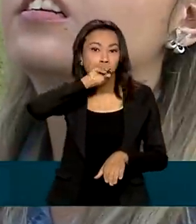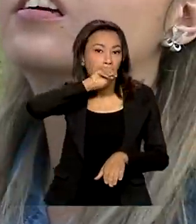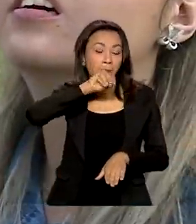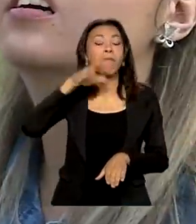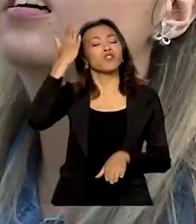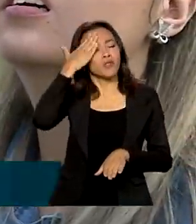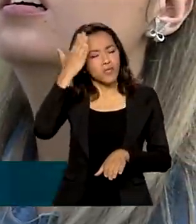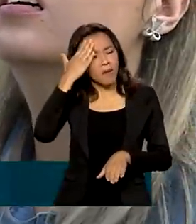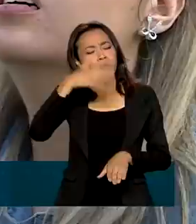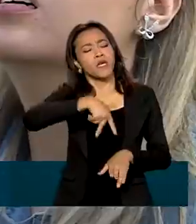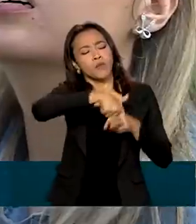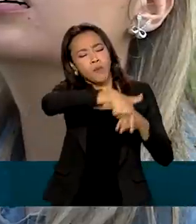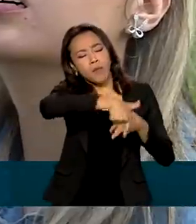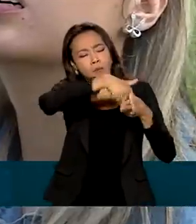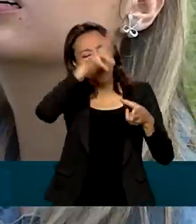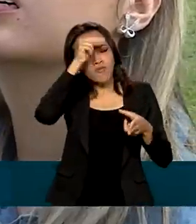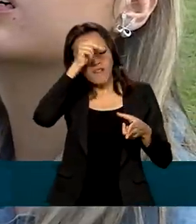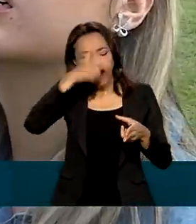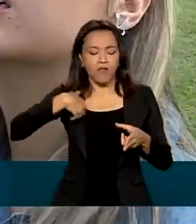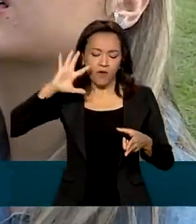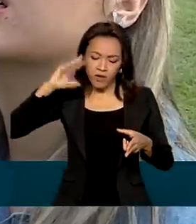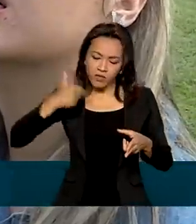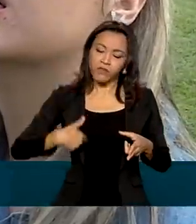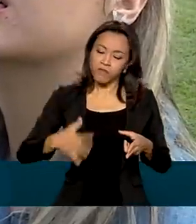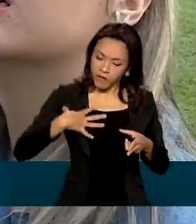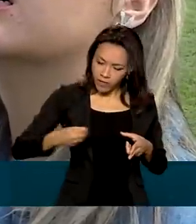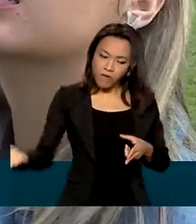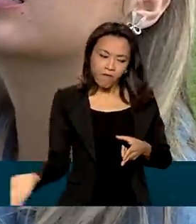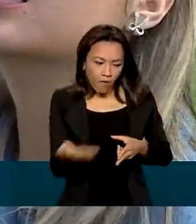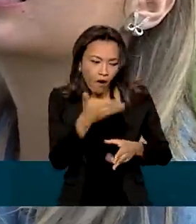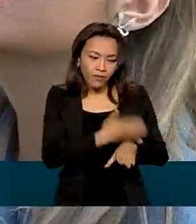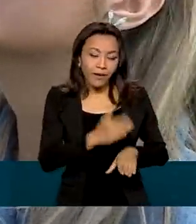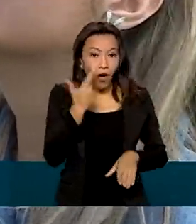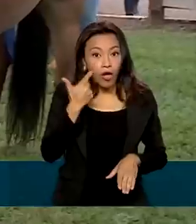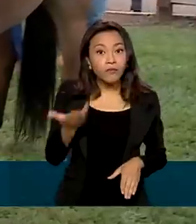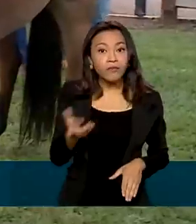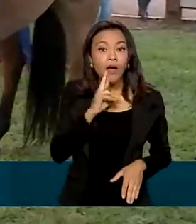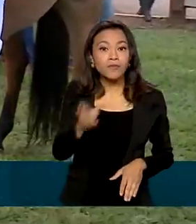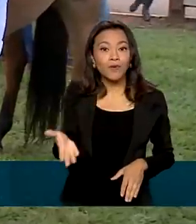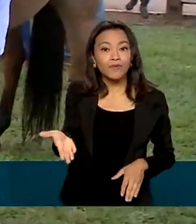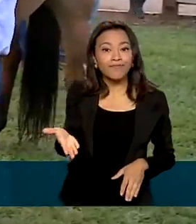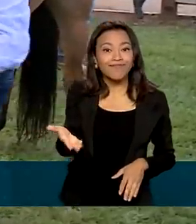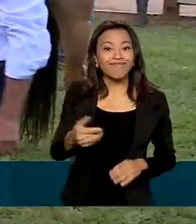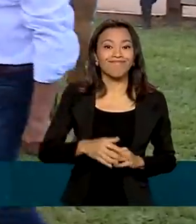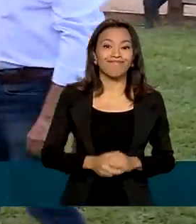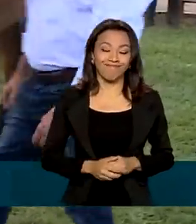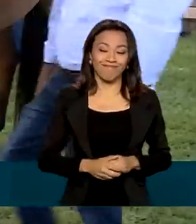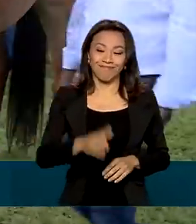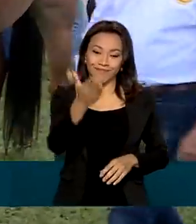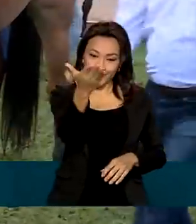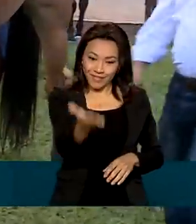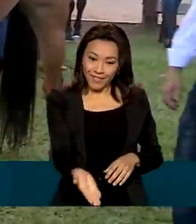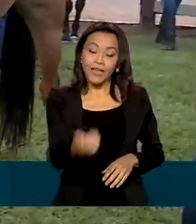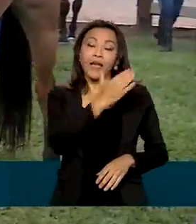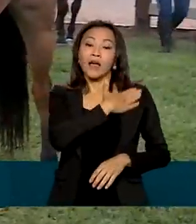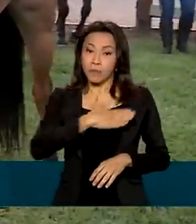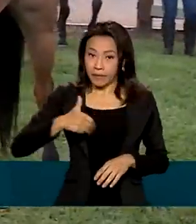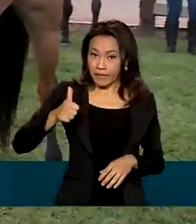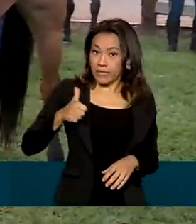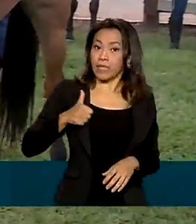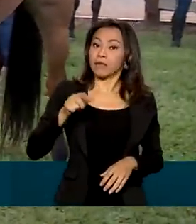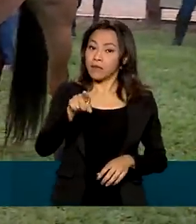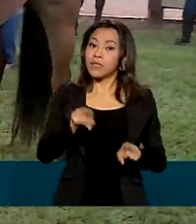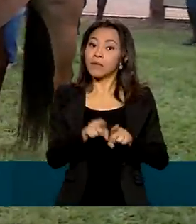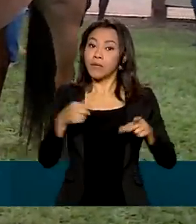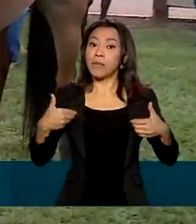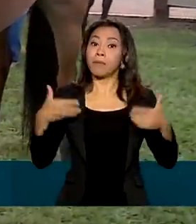benefícios do cavalo e eu a coloquei no cavalo desde um ano e meio e está aí o resultado. A primeira-dama, Michele Bolsonaro, também participou